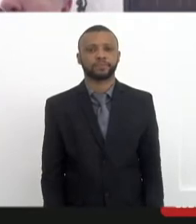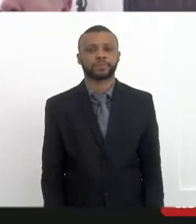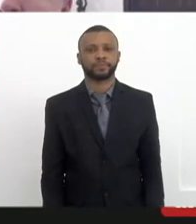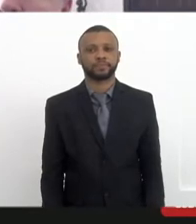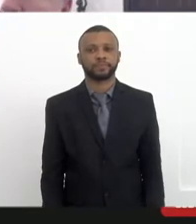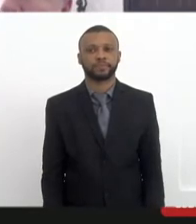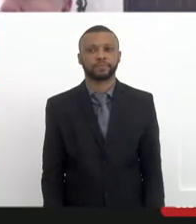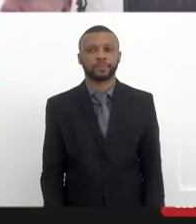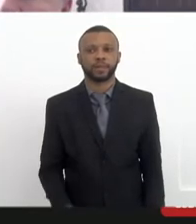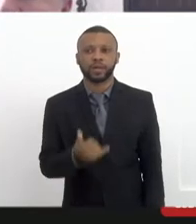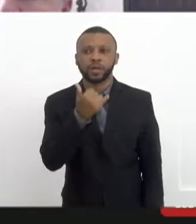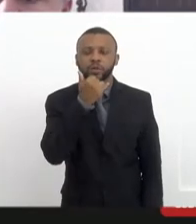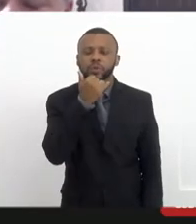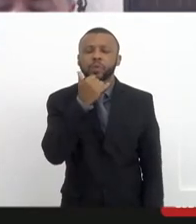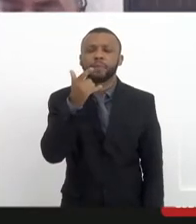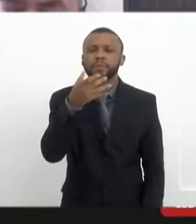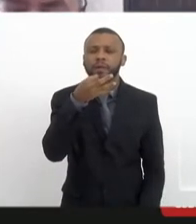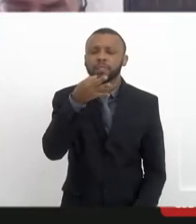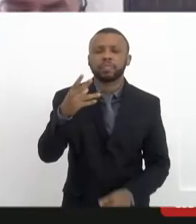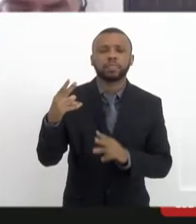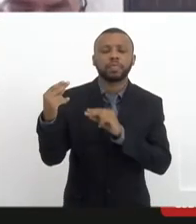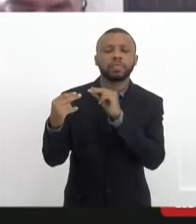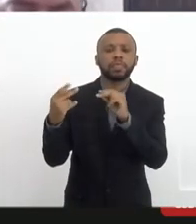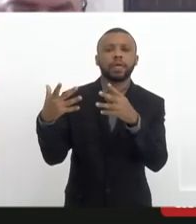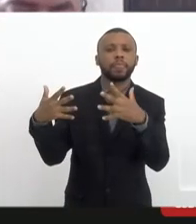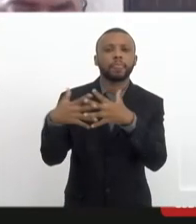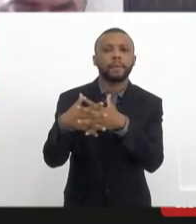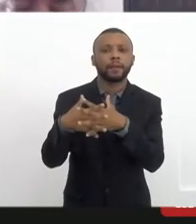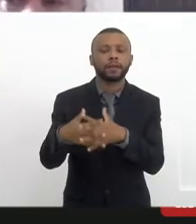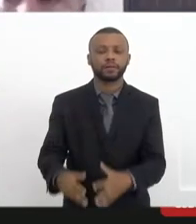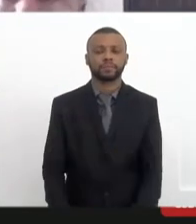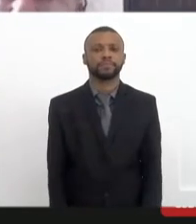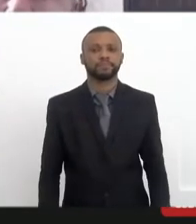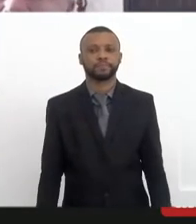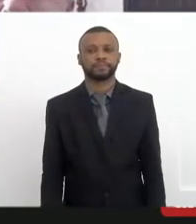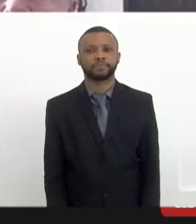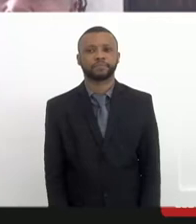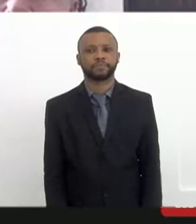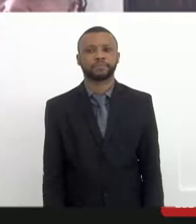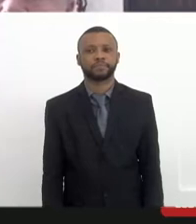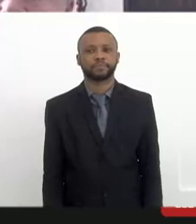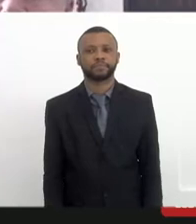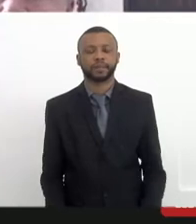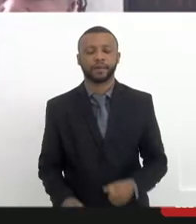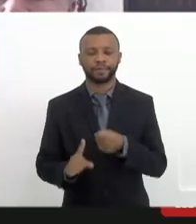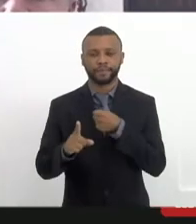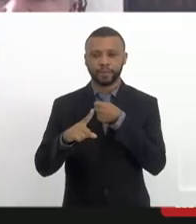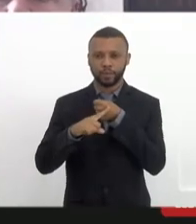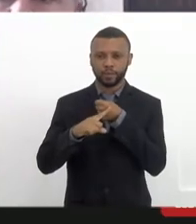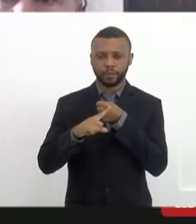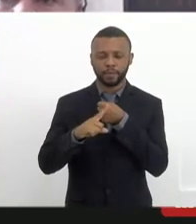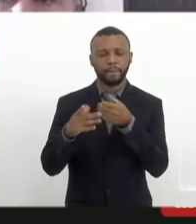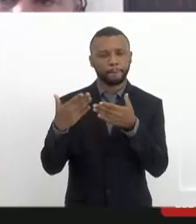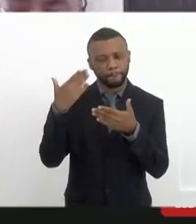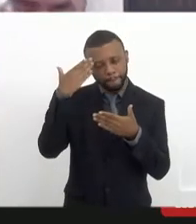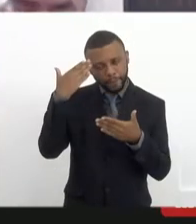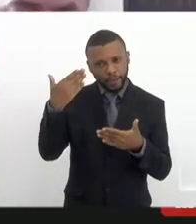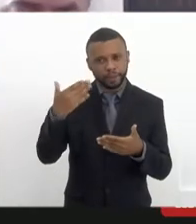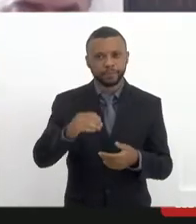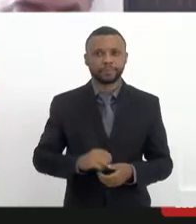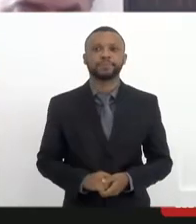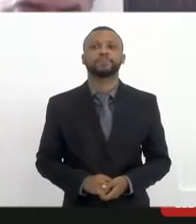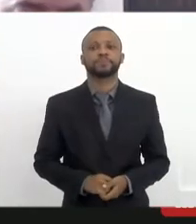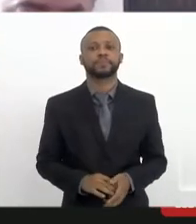Miramar, pode fechar o seu microfone, por favor, Miramar. Por gentileza, Miramar, fechar o seu microfone. Obrigado. Eu havia